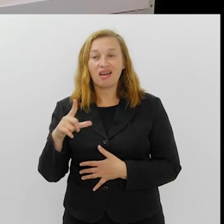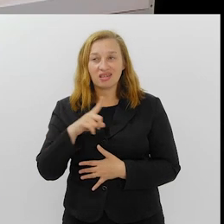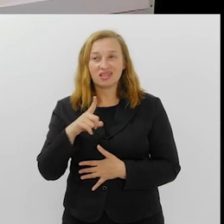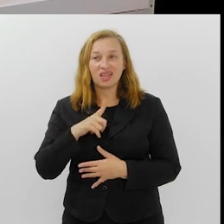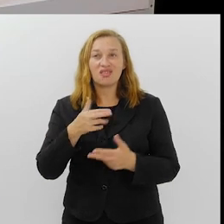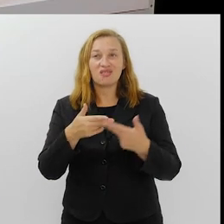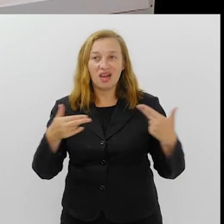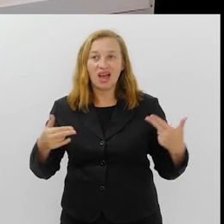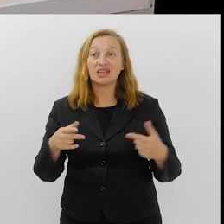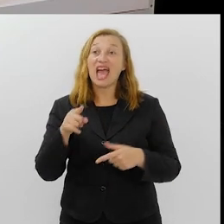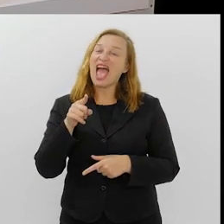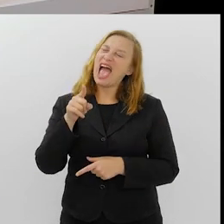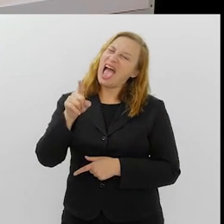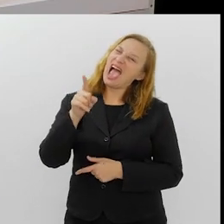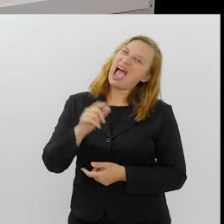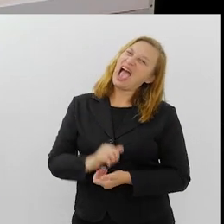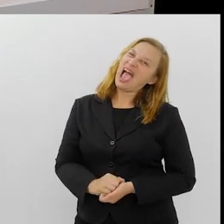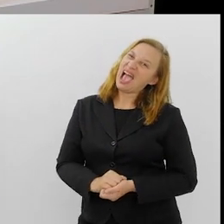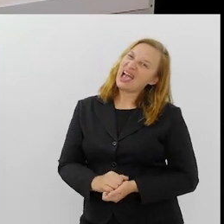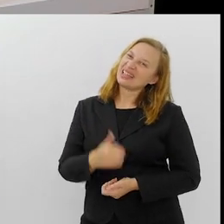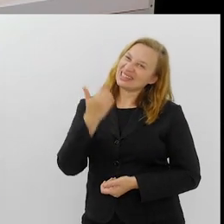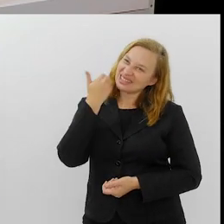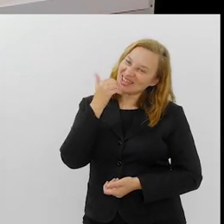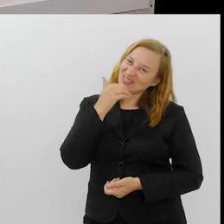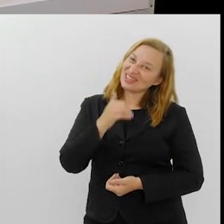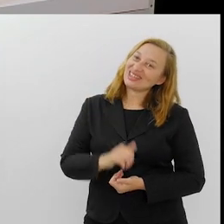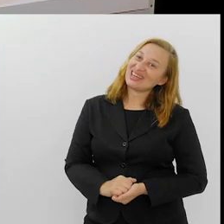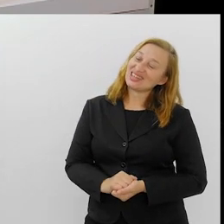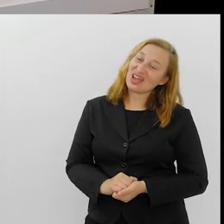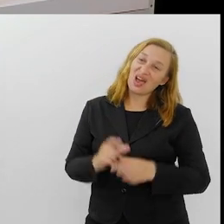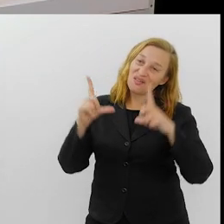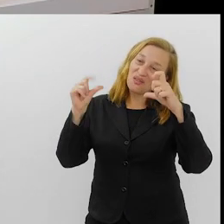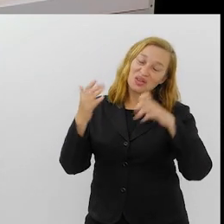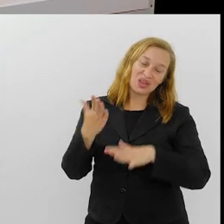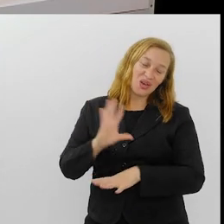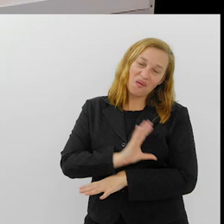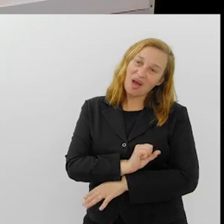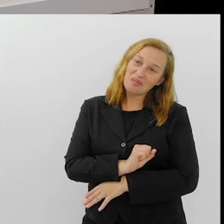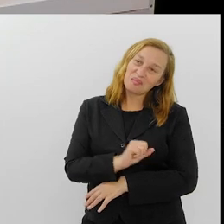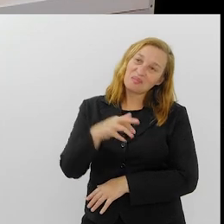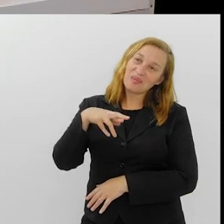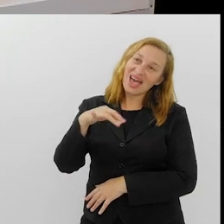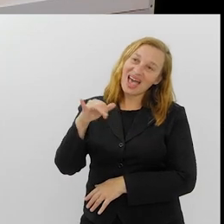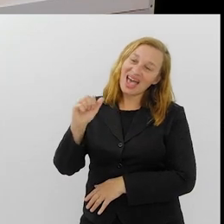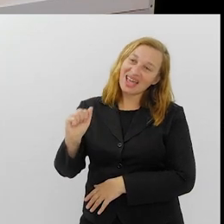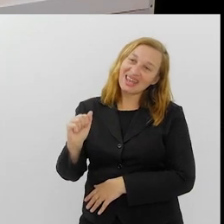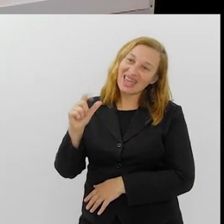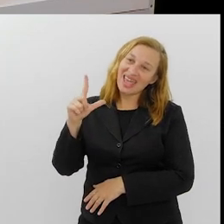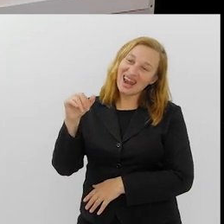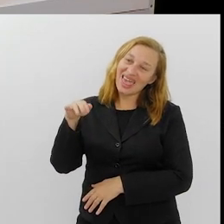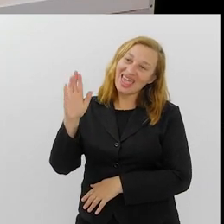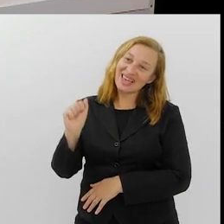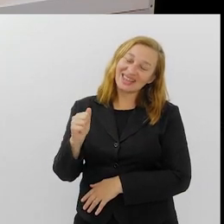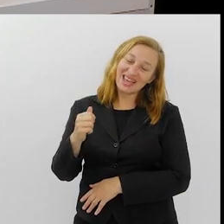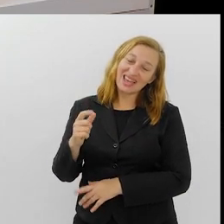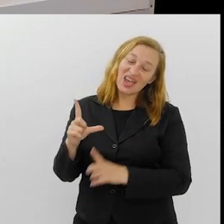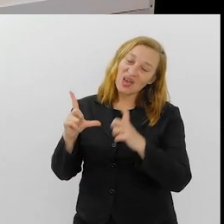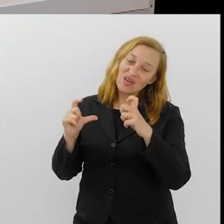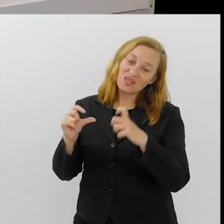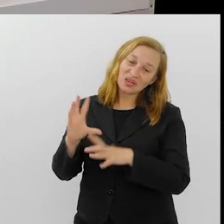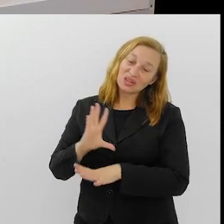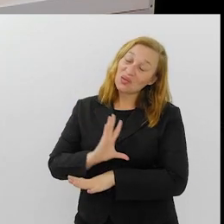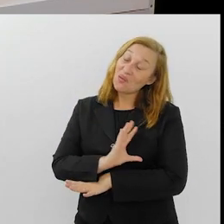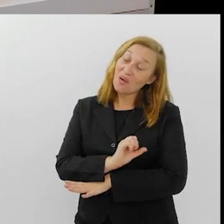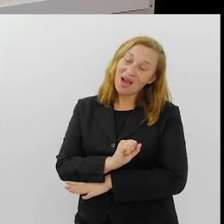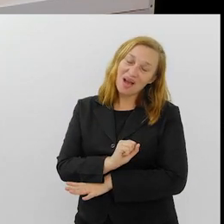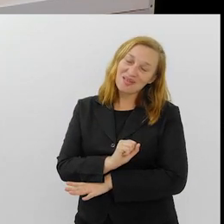Eu tenho bastante estandarte aqui. isso aí até covardia, né? Essa é uma das fotos que eu mais gosto. Marielena, das maiores? Volta e